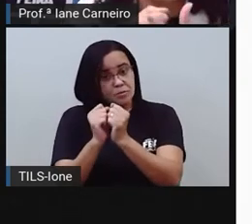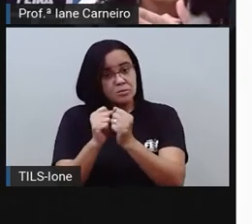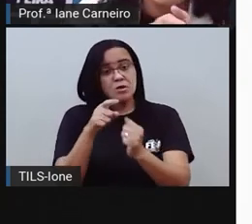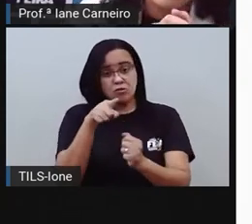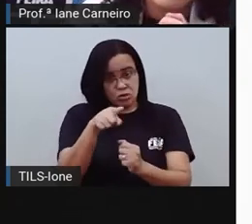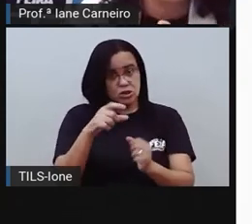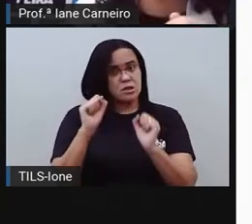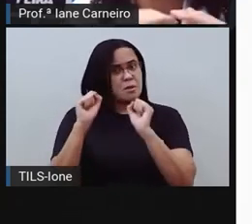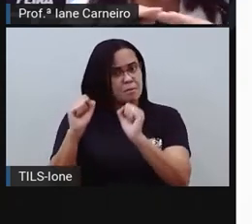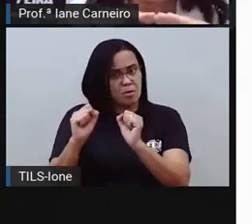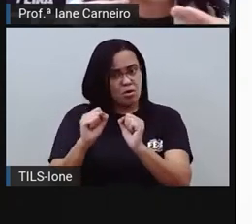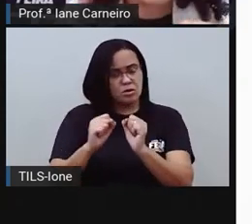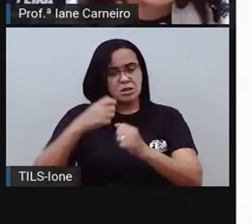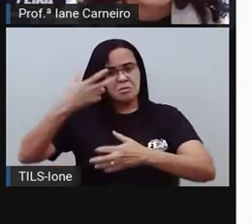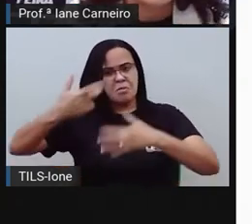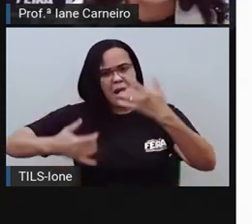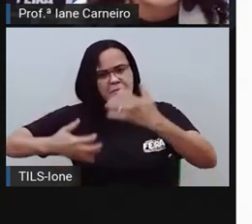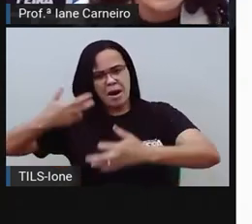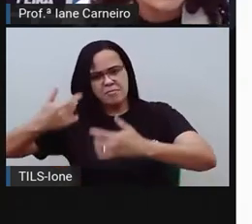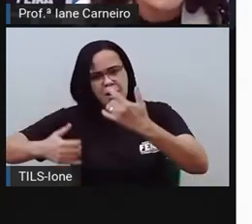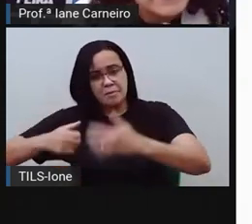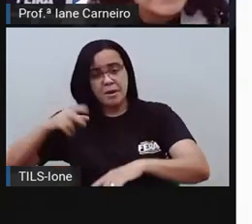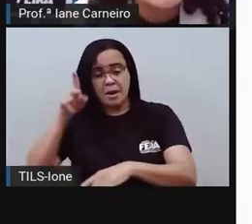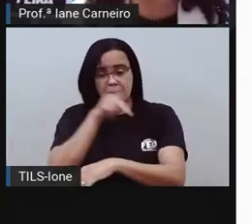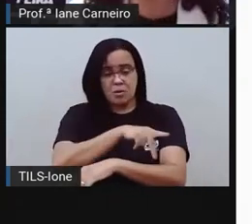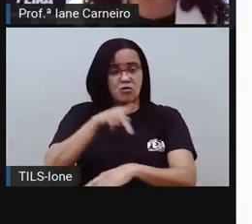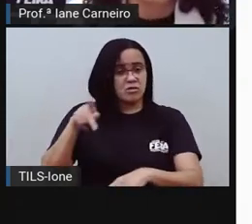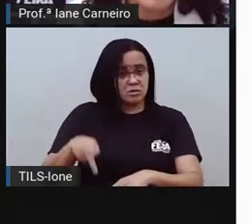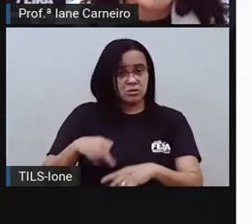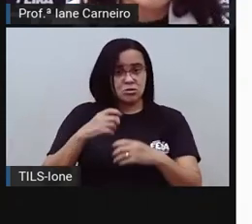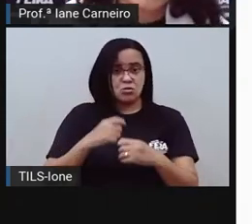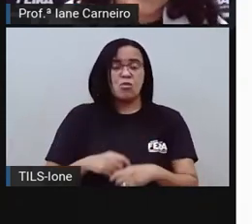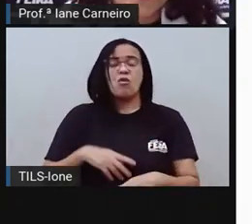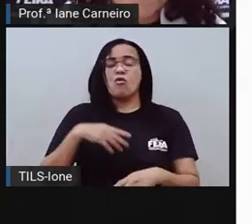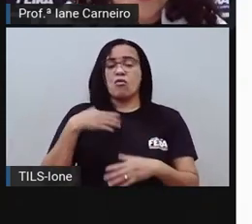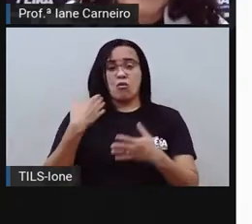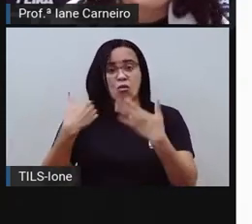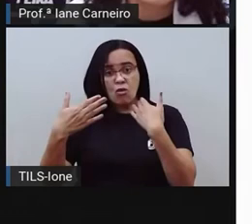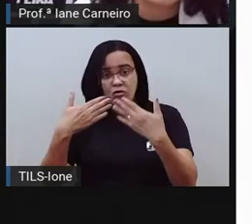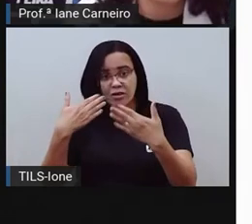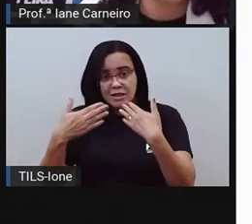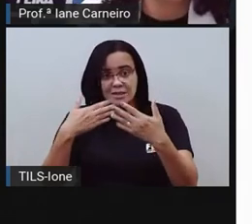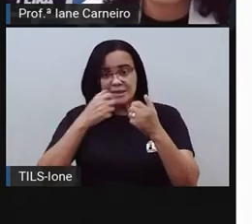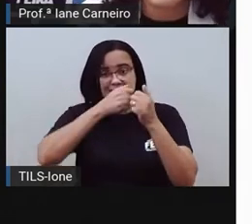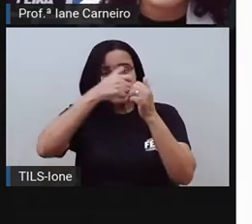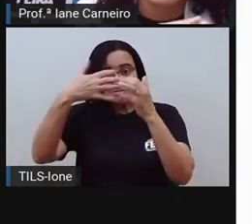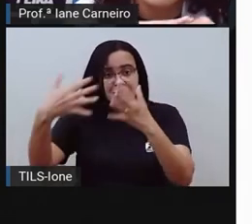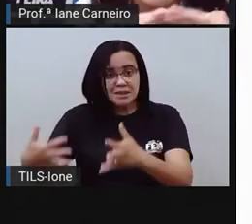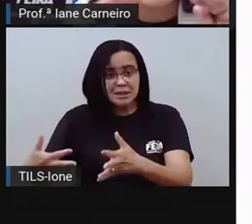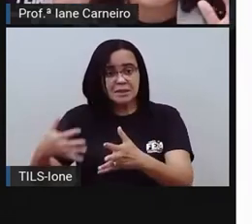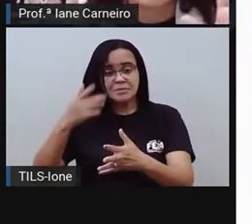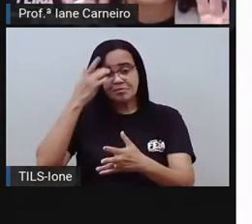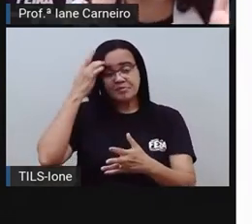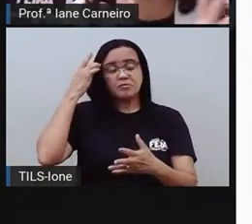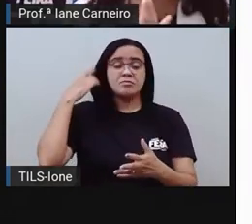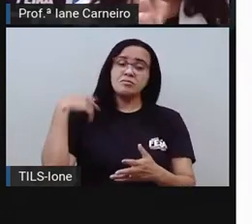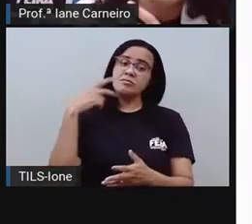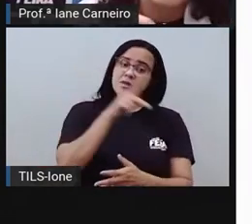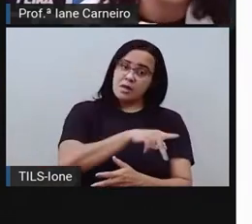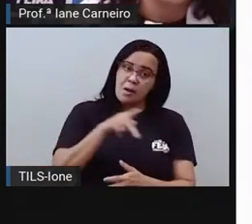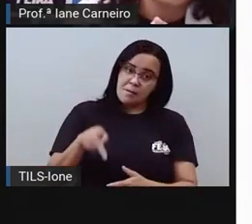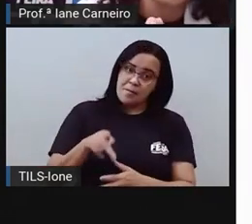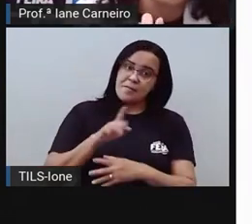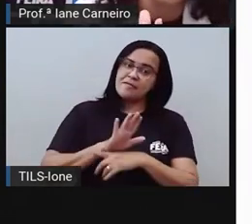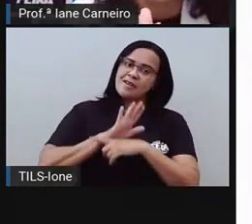chateando na escola, não tenha medo daquele coleguinha. Converse com sua pró, que a sua pró vai ter todas as condições de te